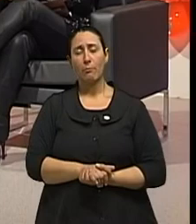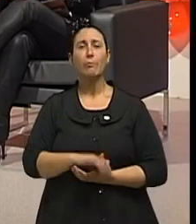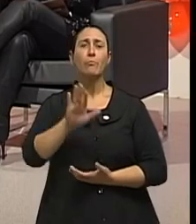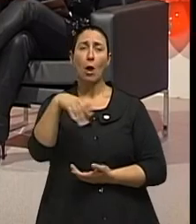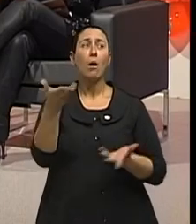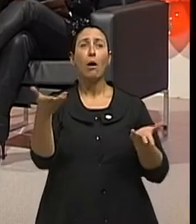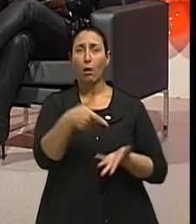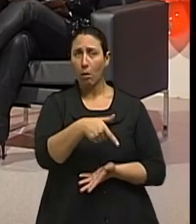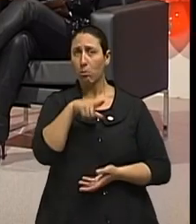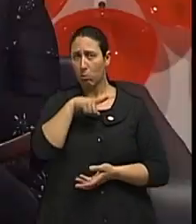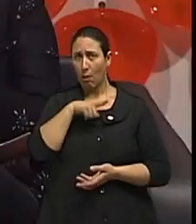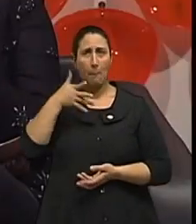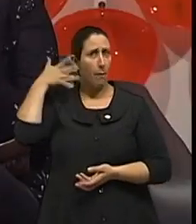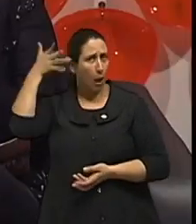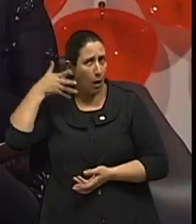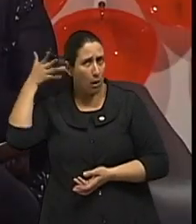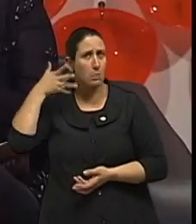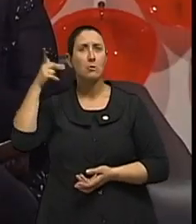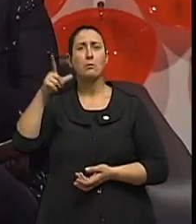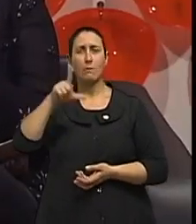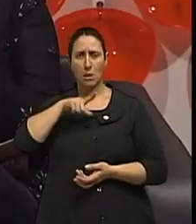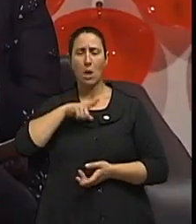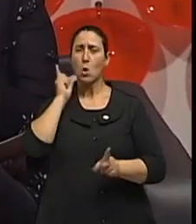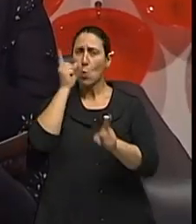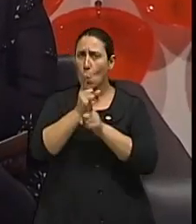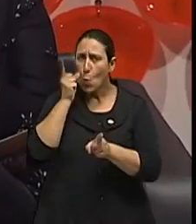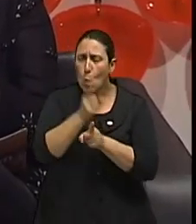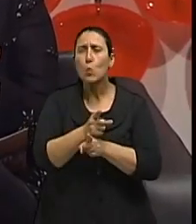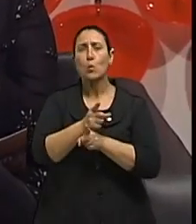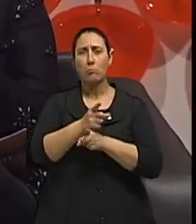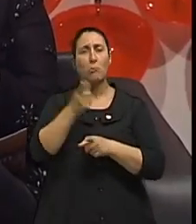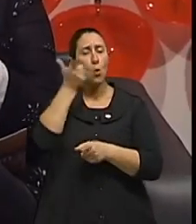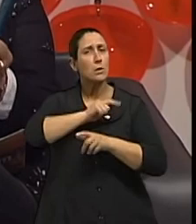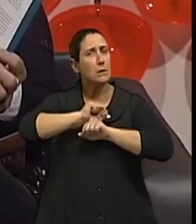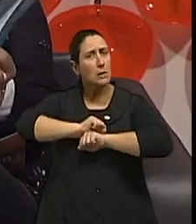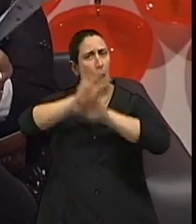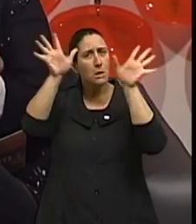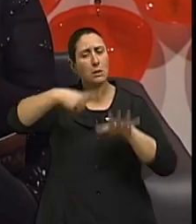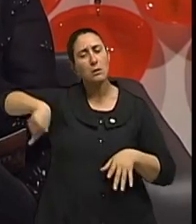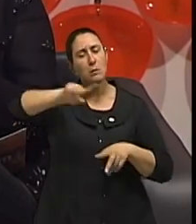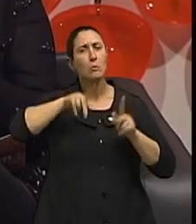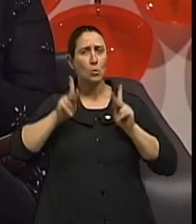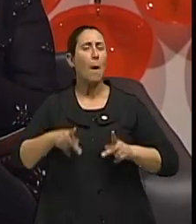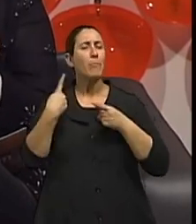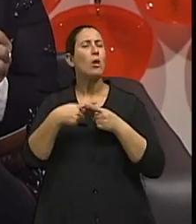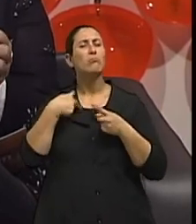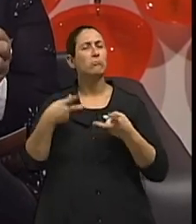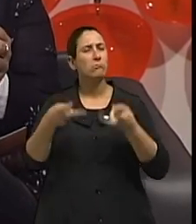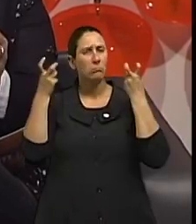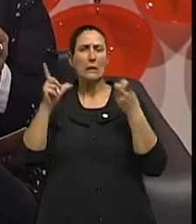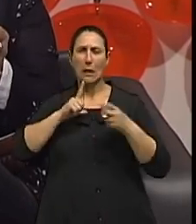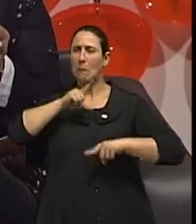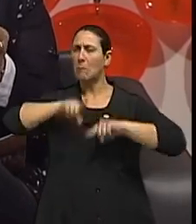aqui vão ter palestras, vão ter encontros para também esclarecer para as pessoas. Eu vejo aqui que ele tem um material